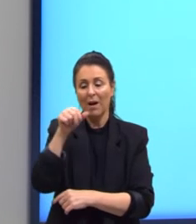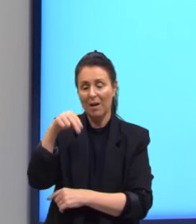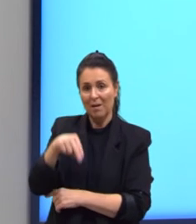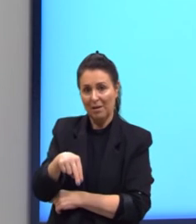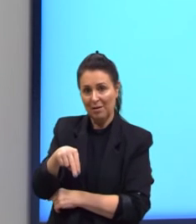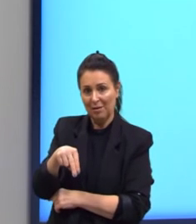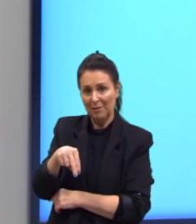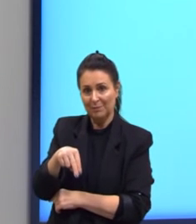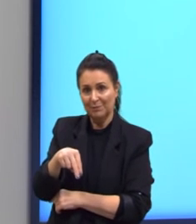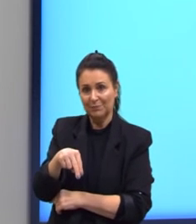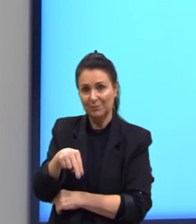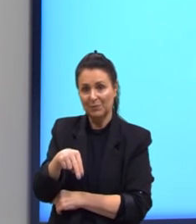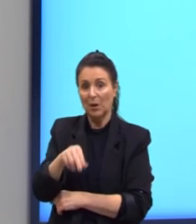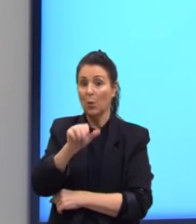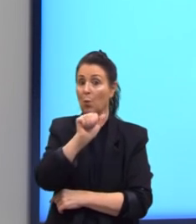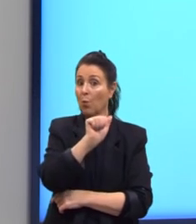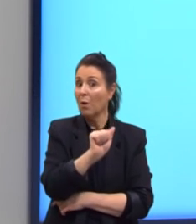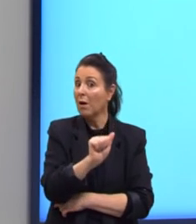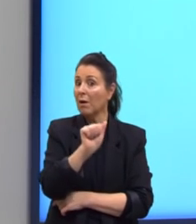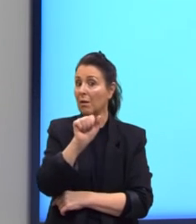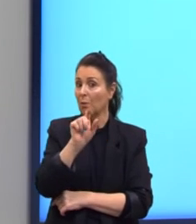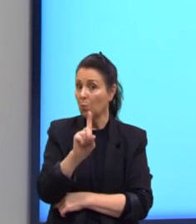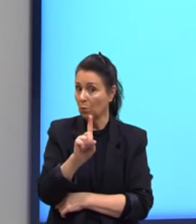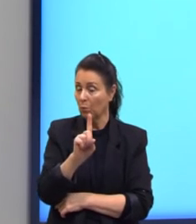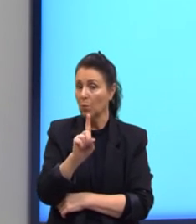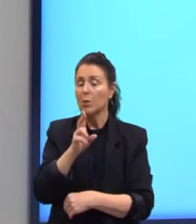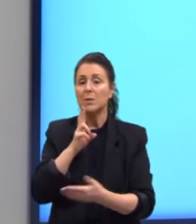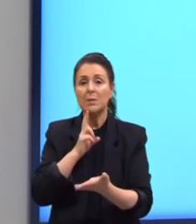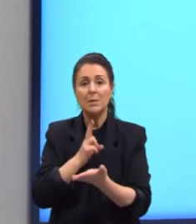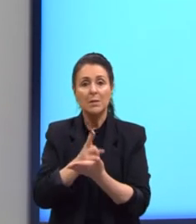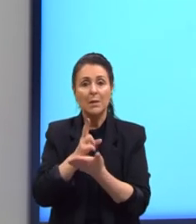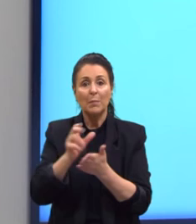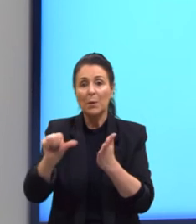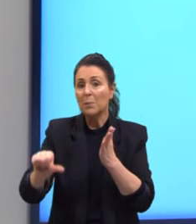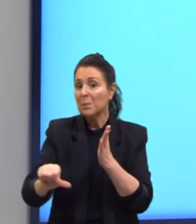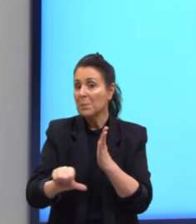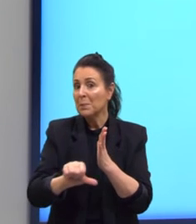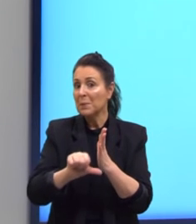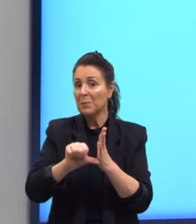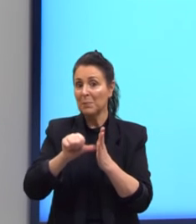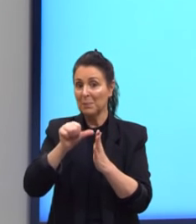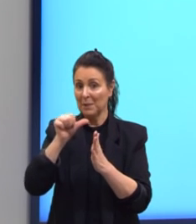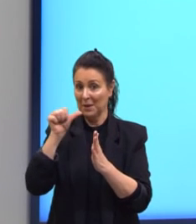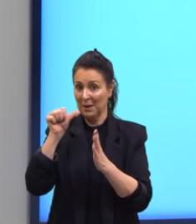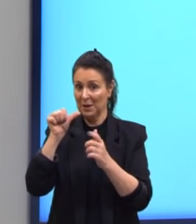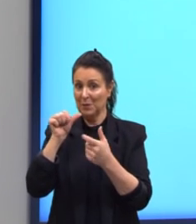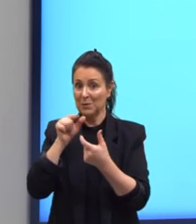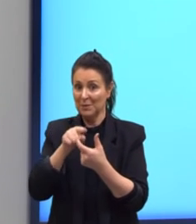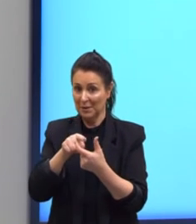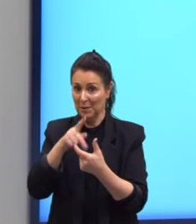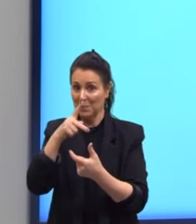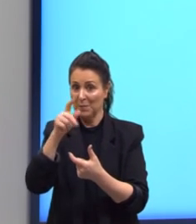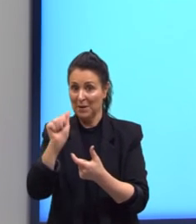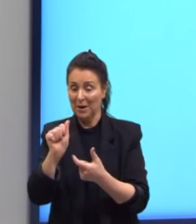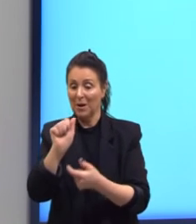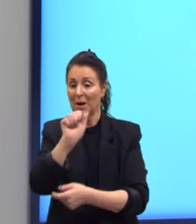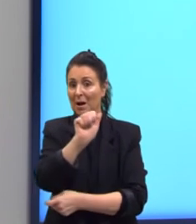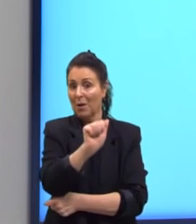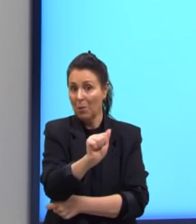já o a1 ele é sempre o primeiro termo da PA então lembram o a